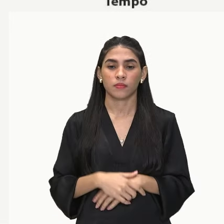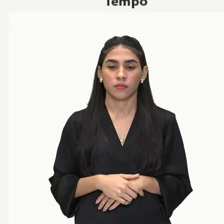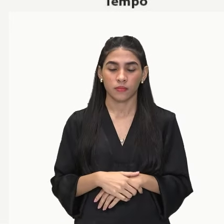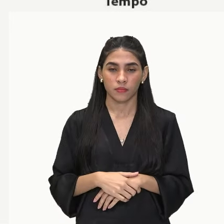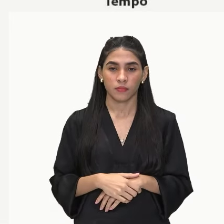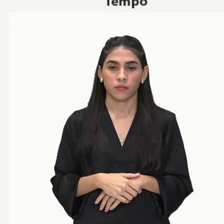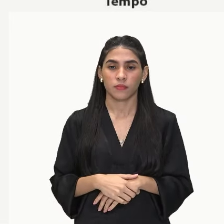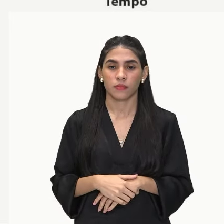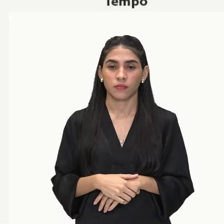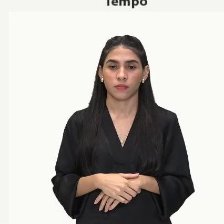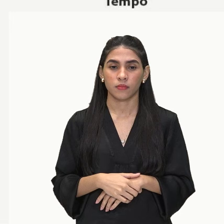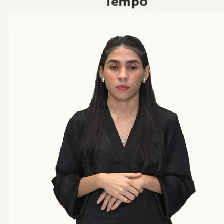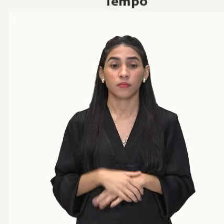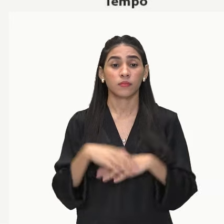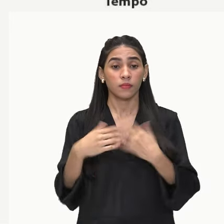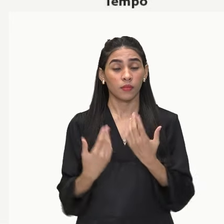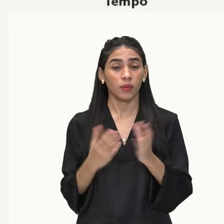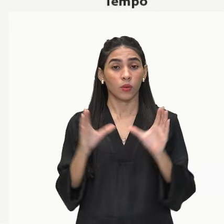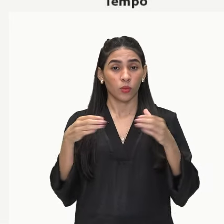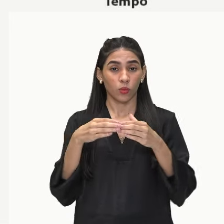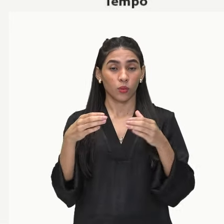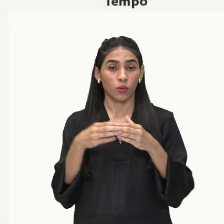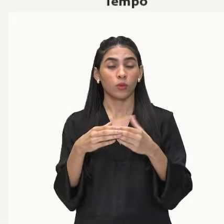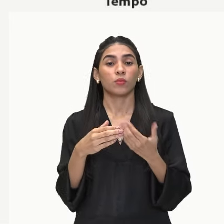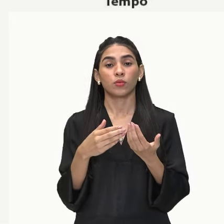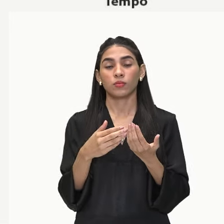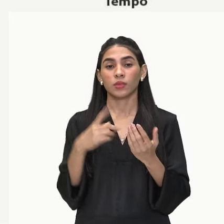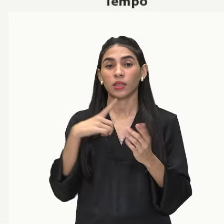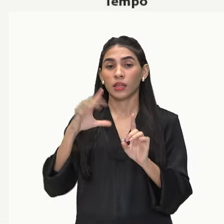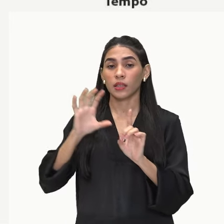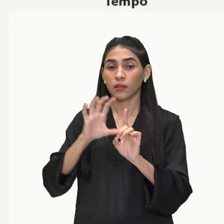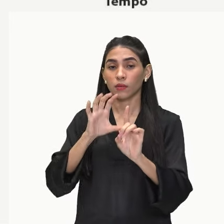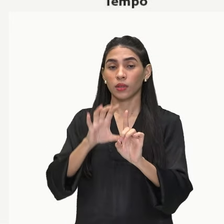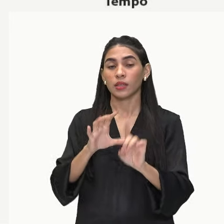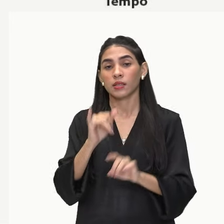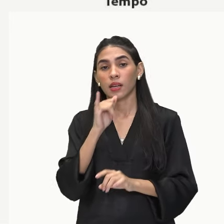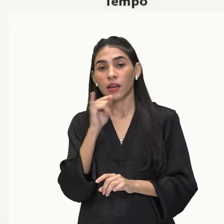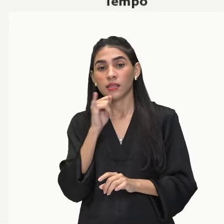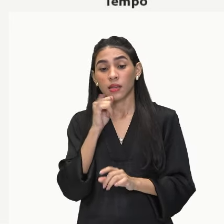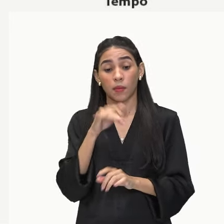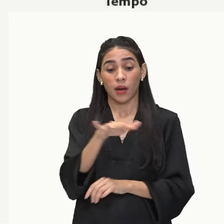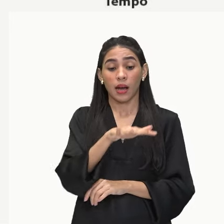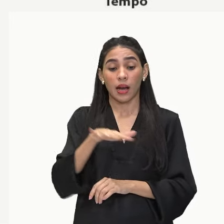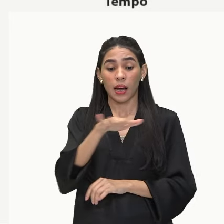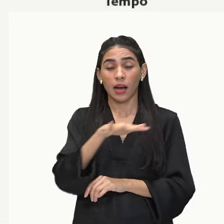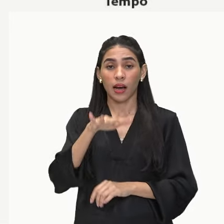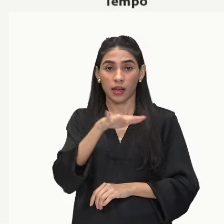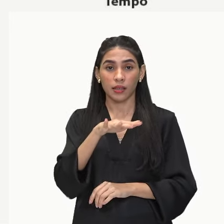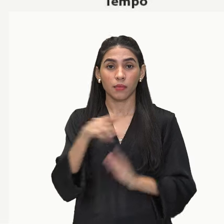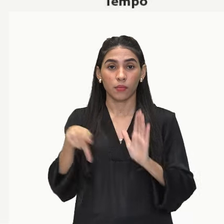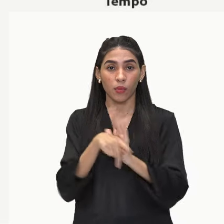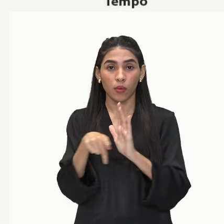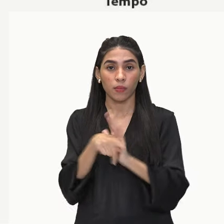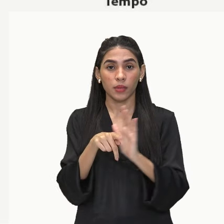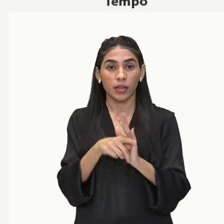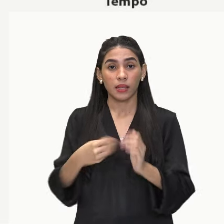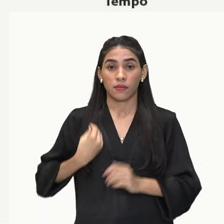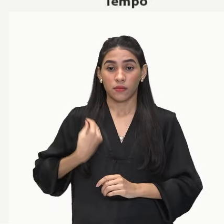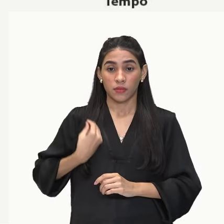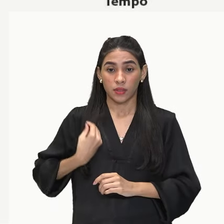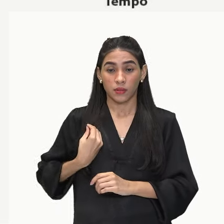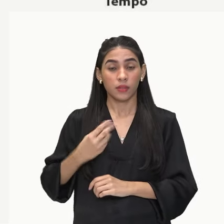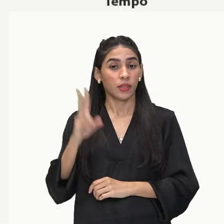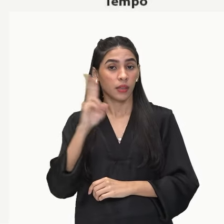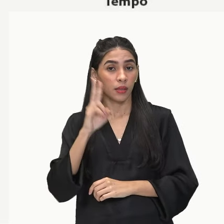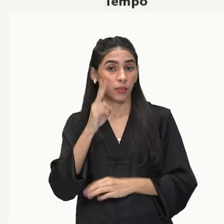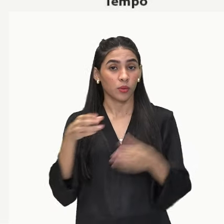curva S? A população está sujeita aos limites impostos pelo ambiente. Lembrando que aquele